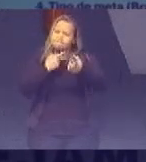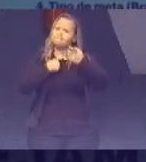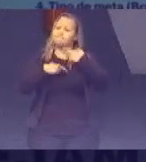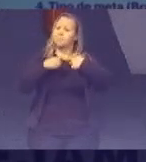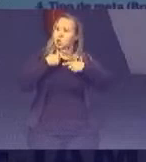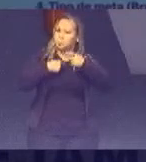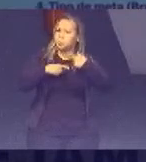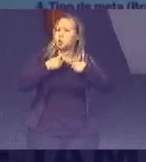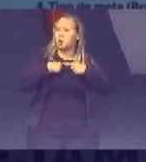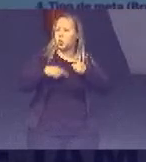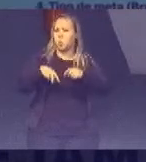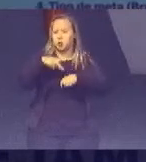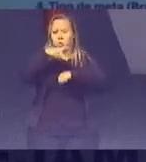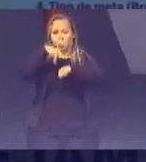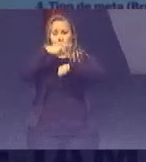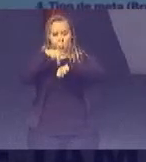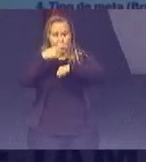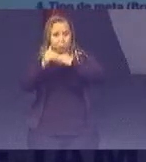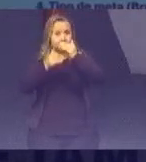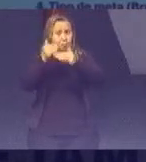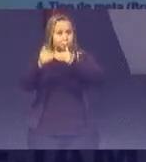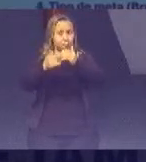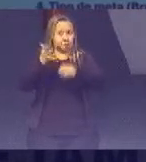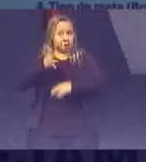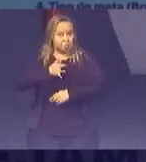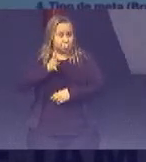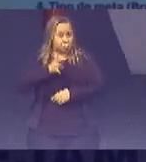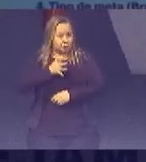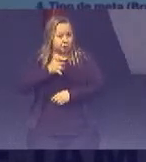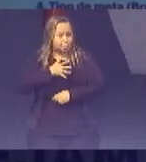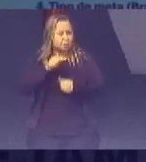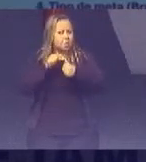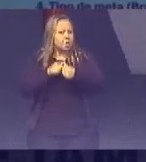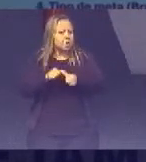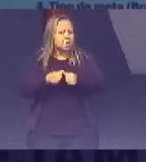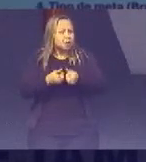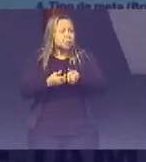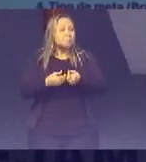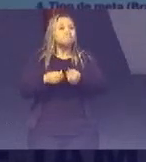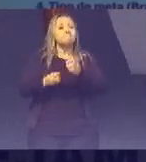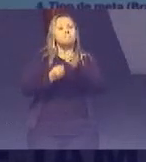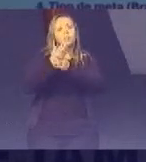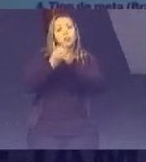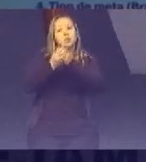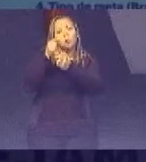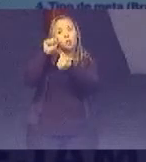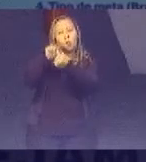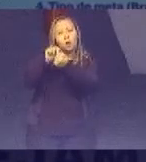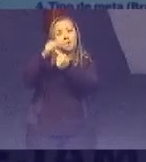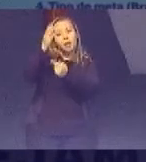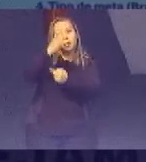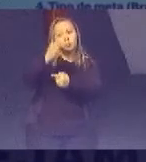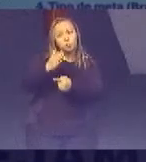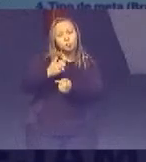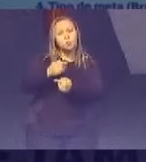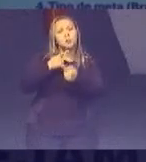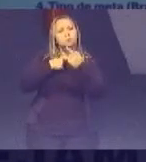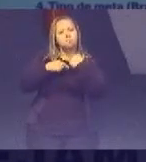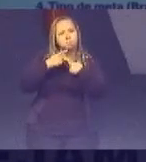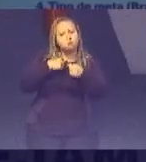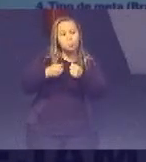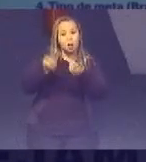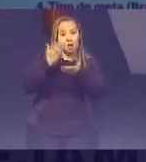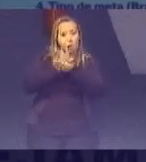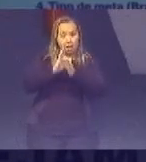De nível médio De desenvolvimento Então ele se fixou Uma meta Mais ambiciosa A meta Brasil Então ficou Erradicar A